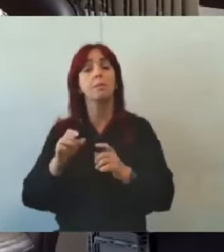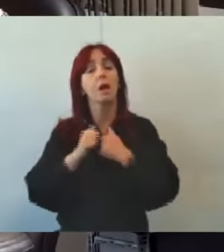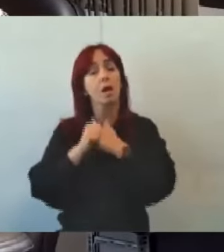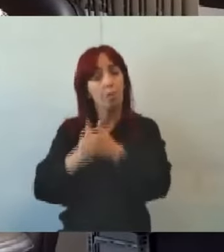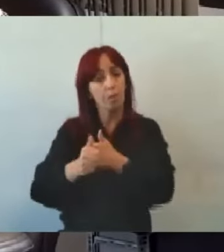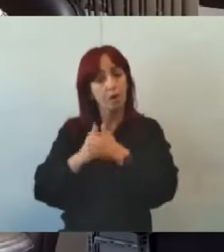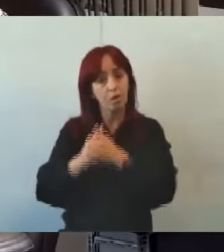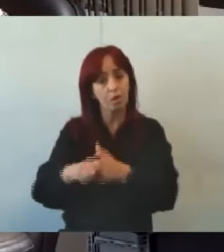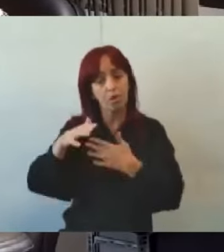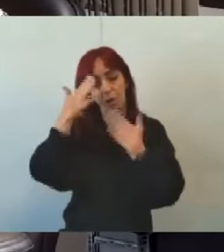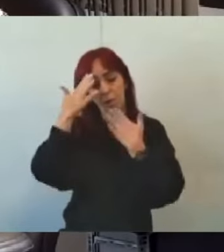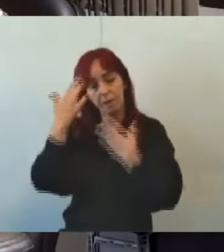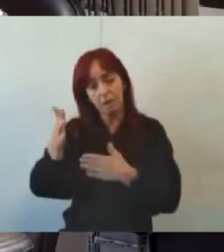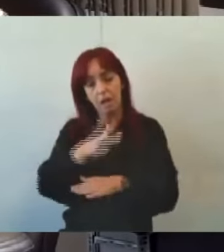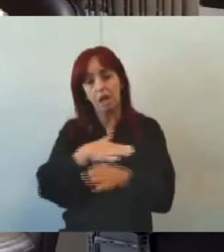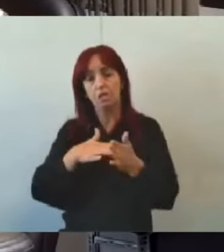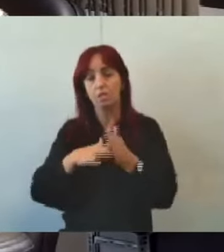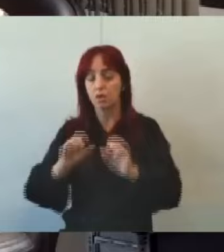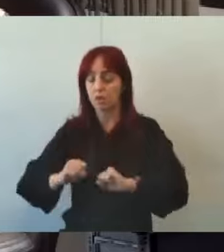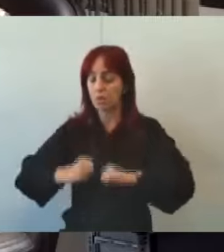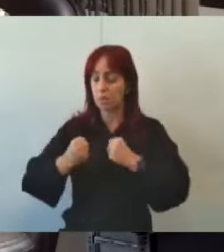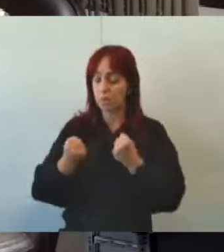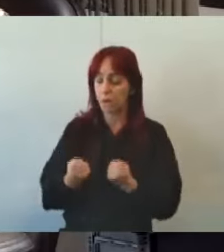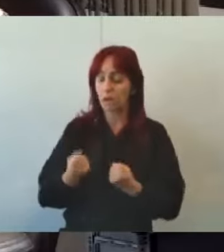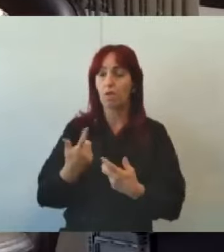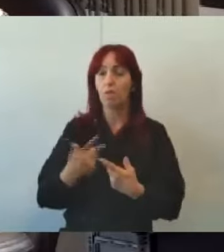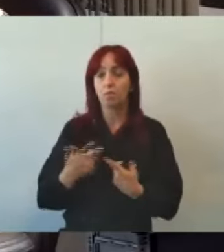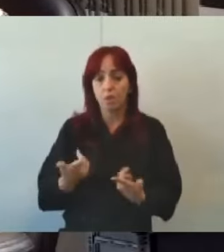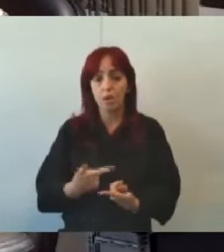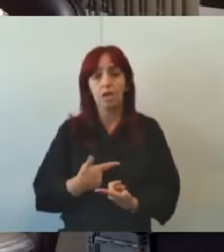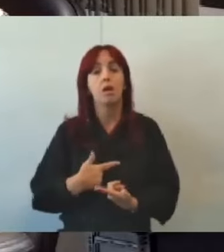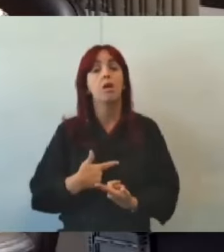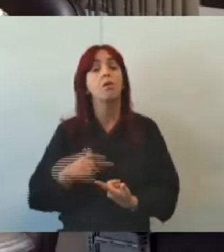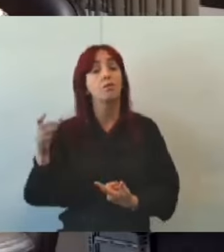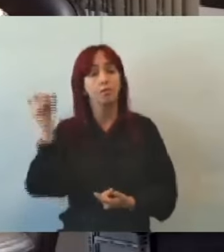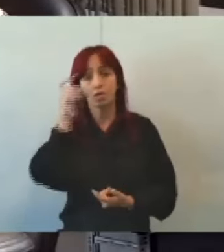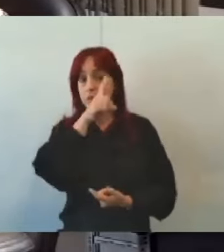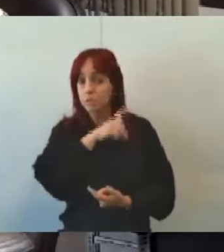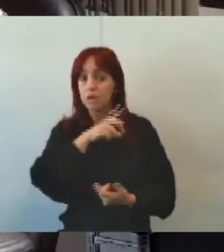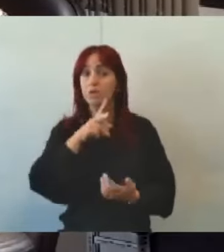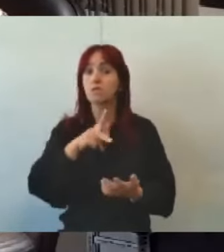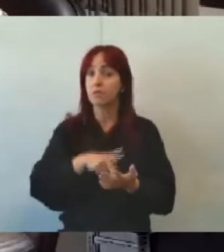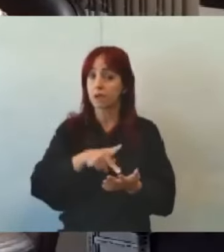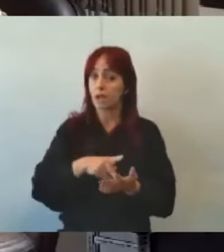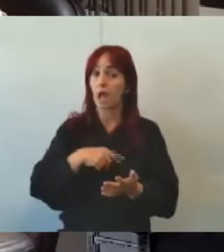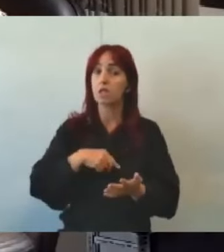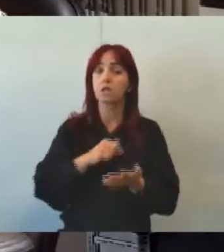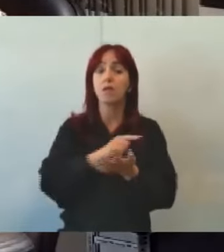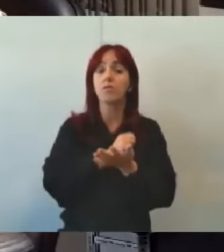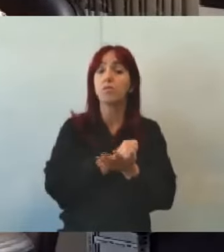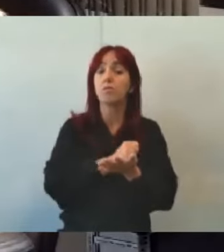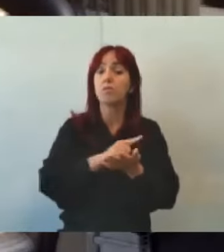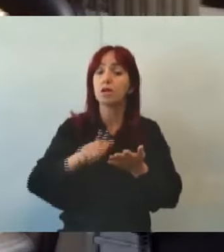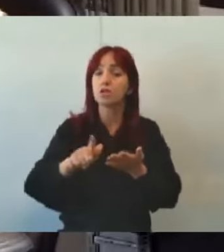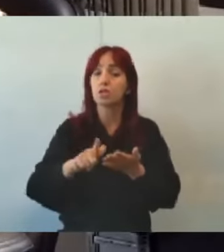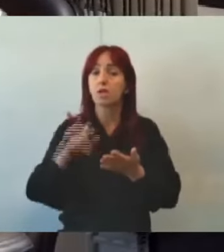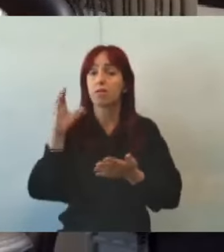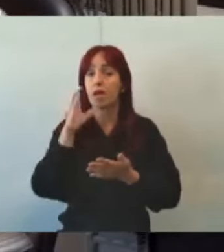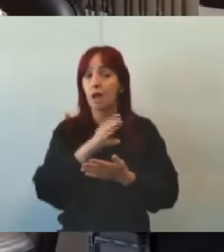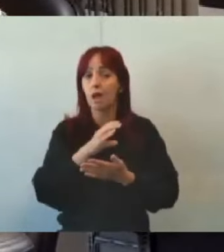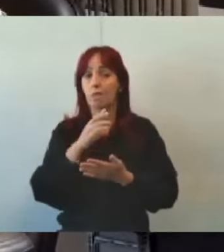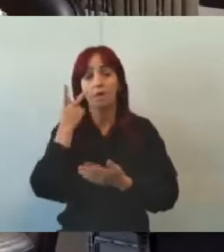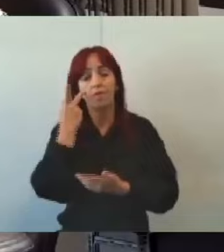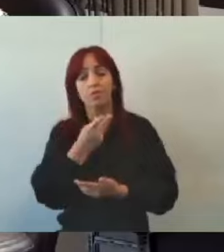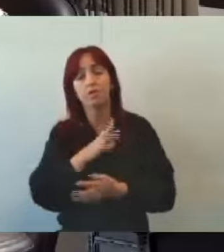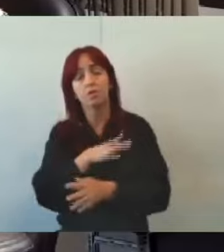Agradecer a eles, todo o empenho, que não foi fácil, vereadores, foi uma agenda corrida, mas nós visitamos todos. E diante, gente, de tudo ali